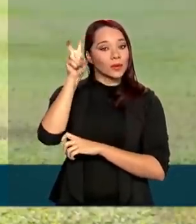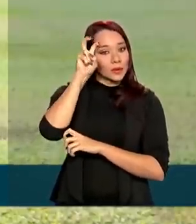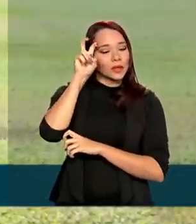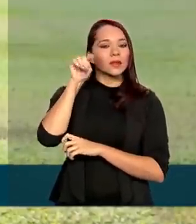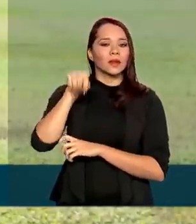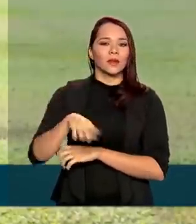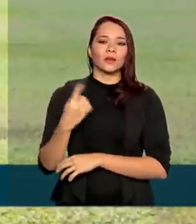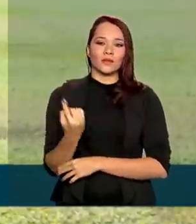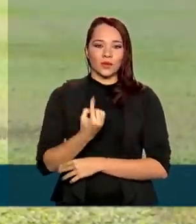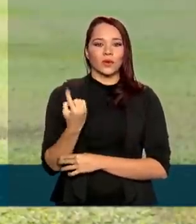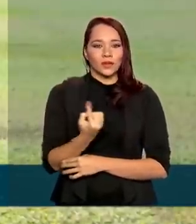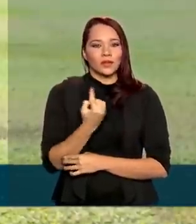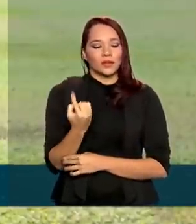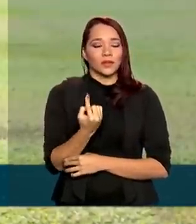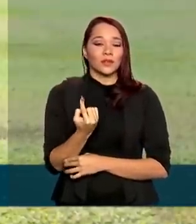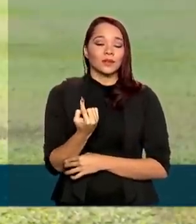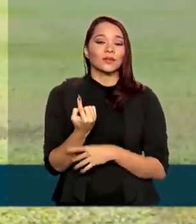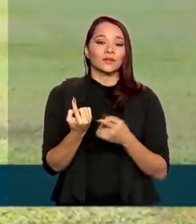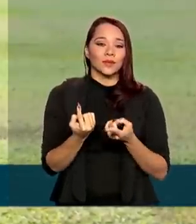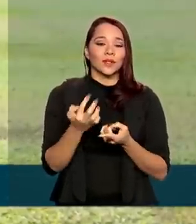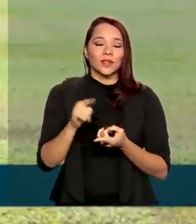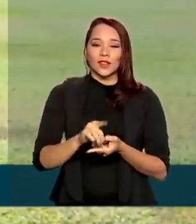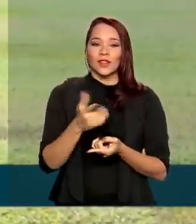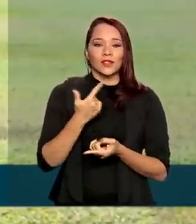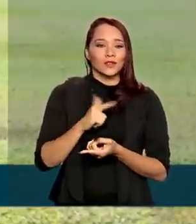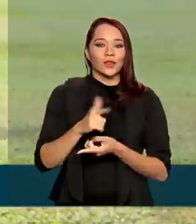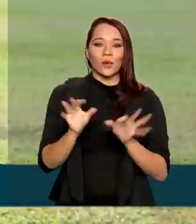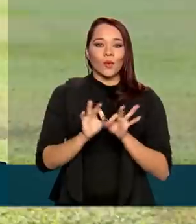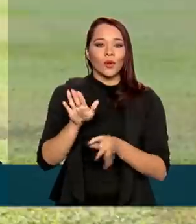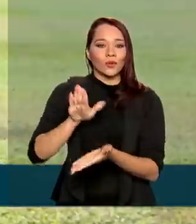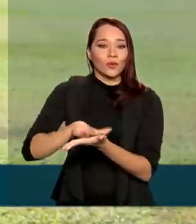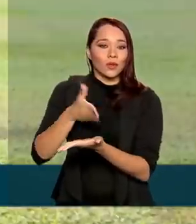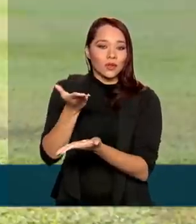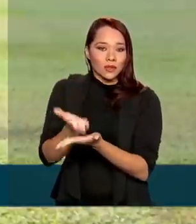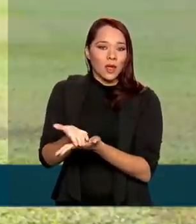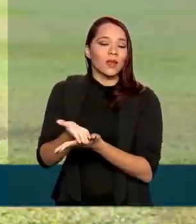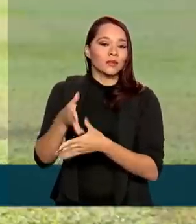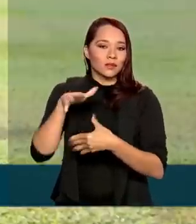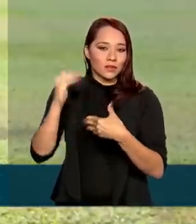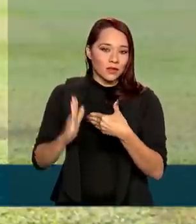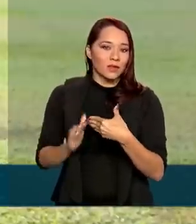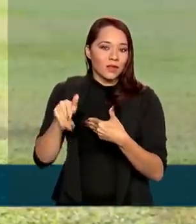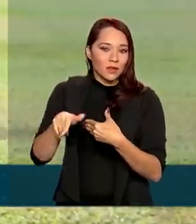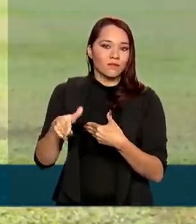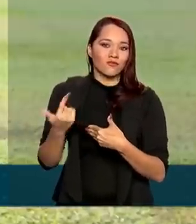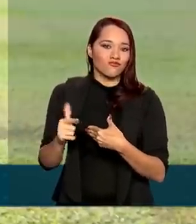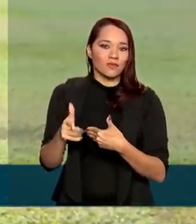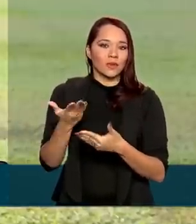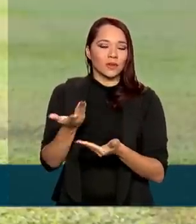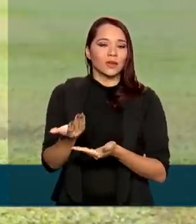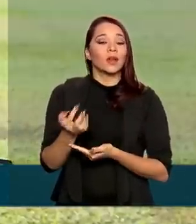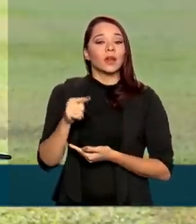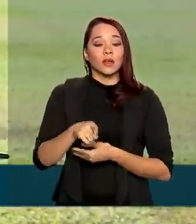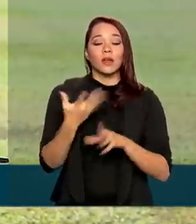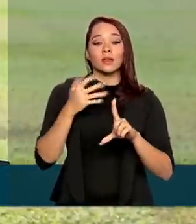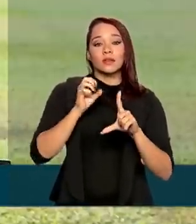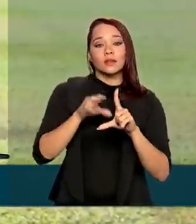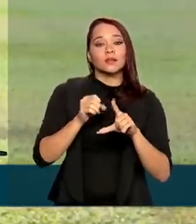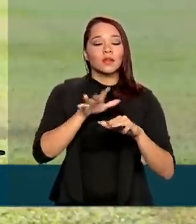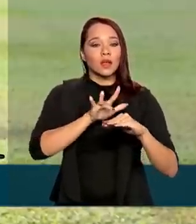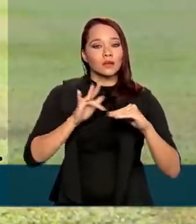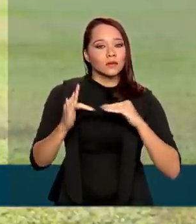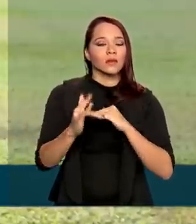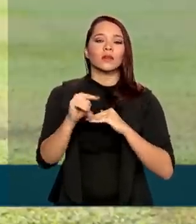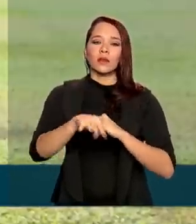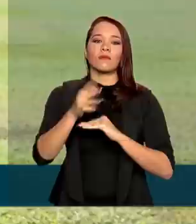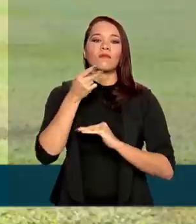ele estava sozinho, inclusive sem a presença do intérprete de Libras. E nessa transmissão, nas redes sociais, Bolsonaro